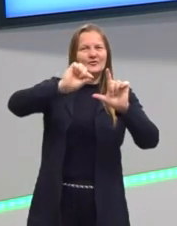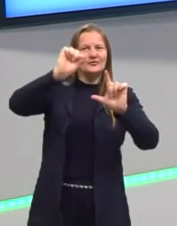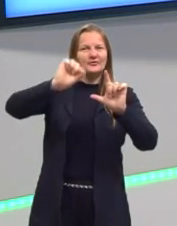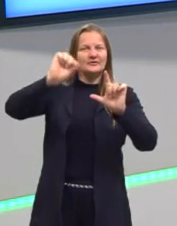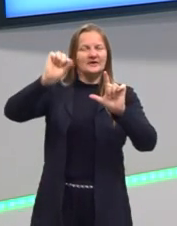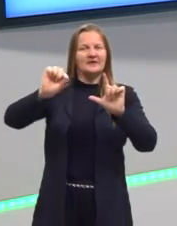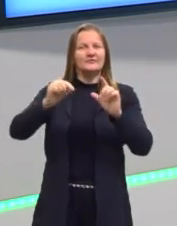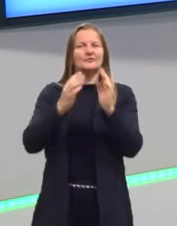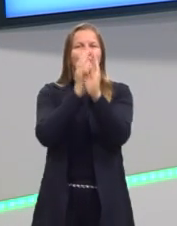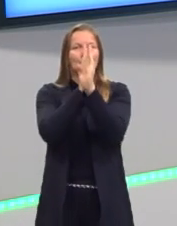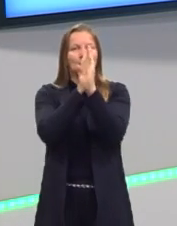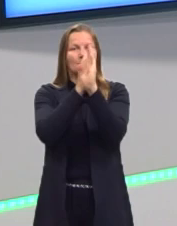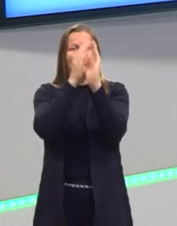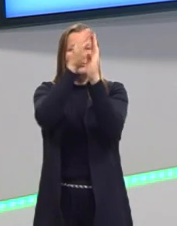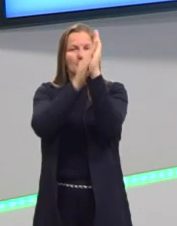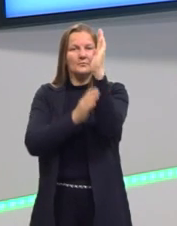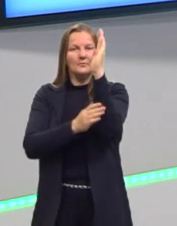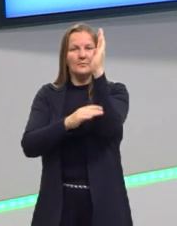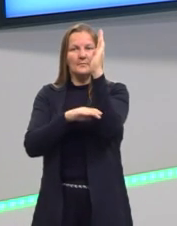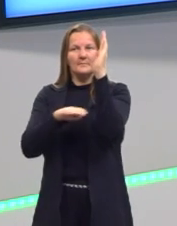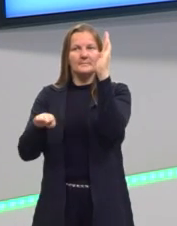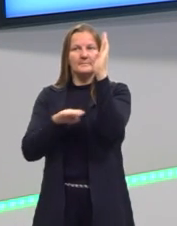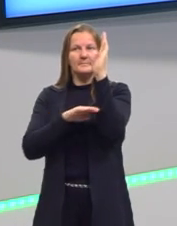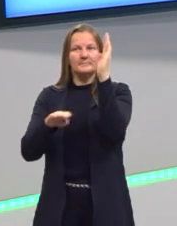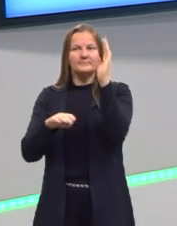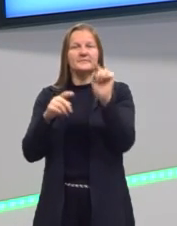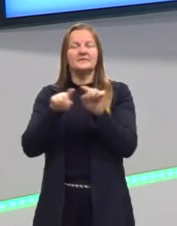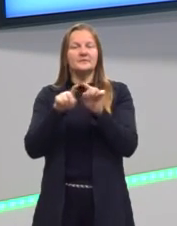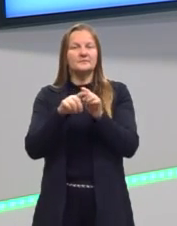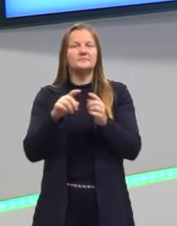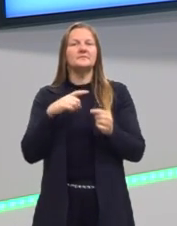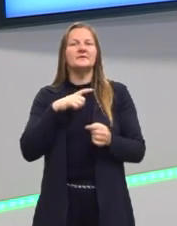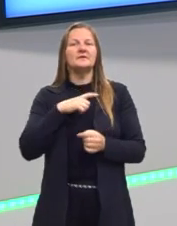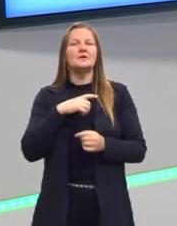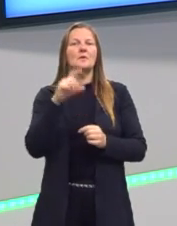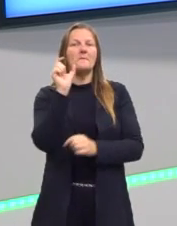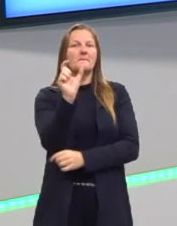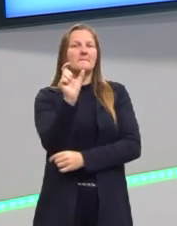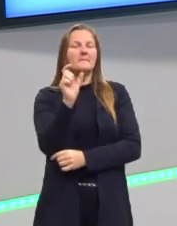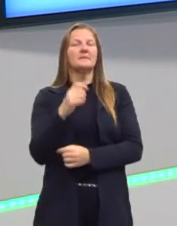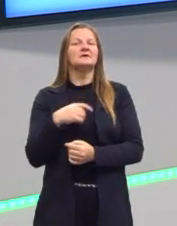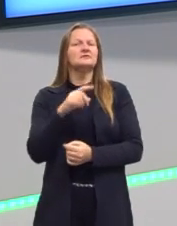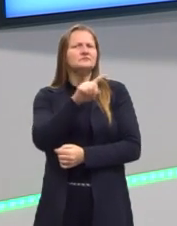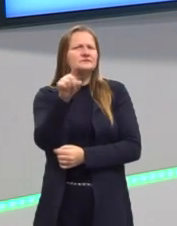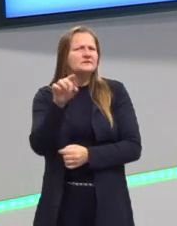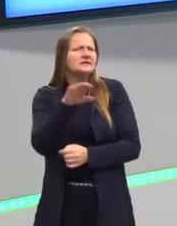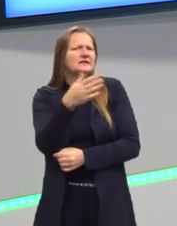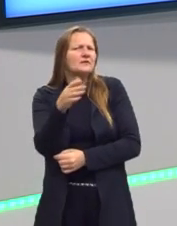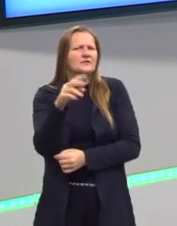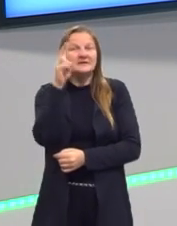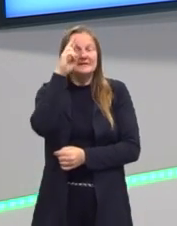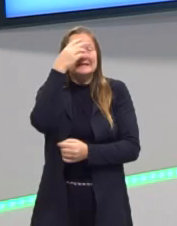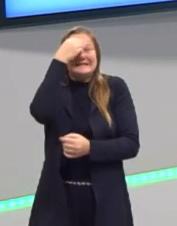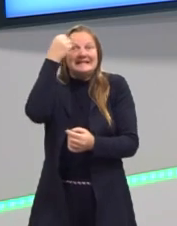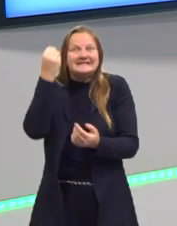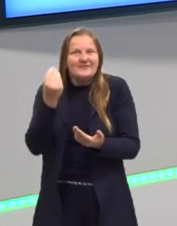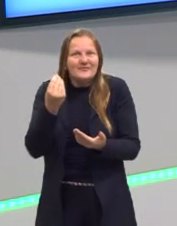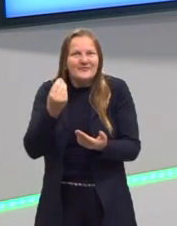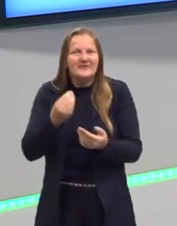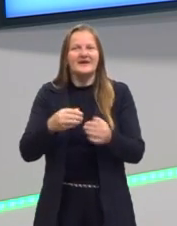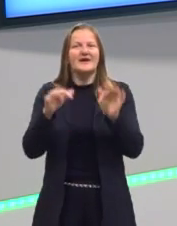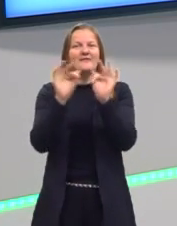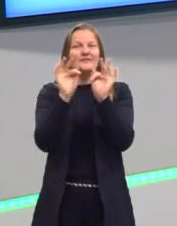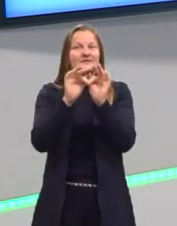plano cartesiano. Acredito que seja ali um termo, talvez vocês não lembrem do termo função